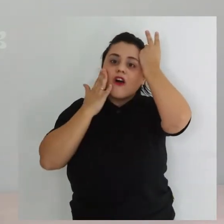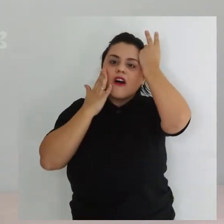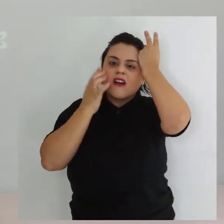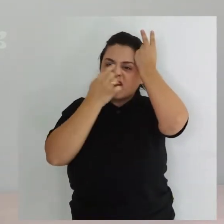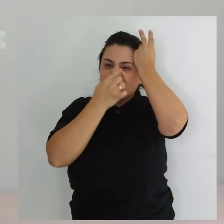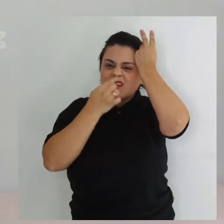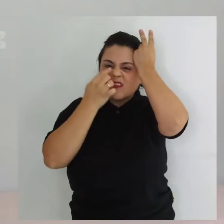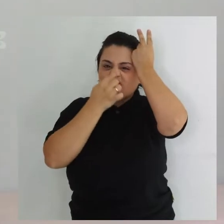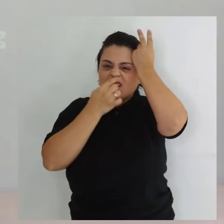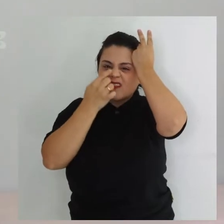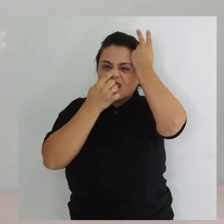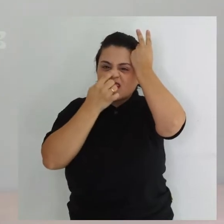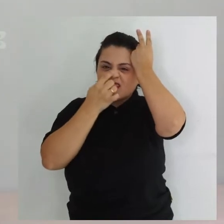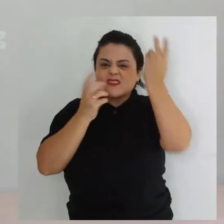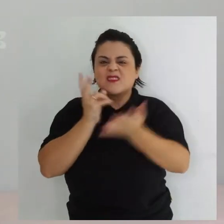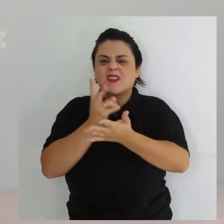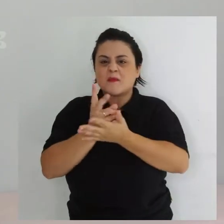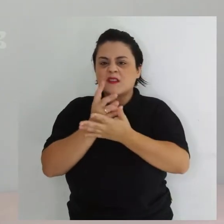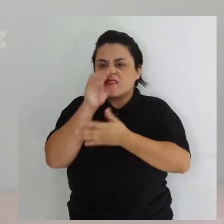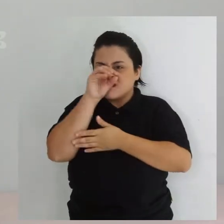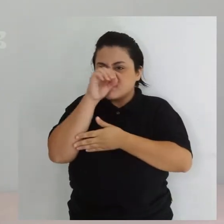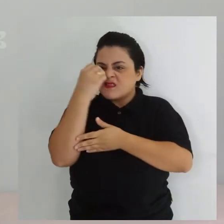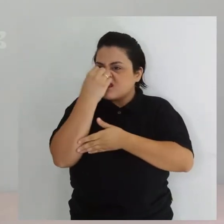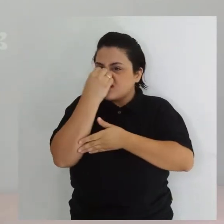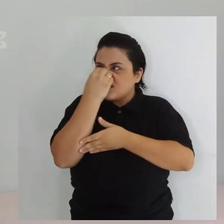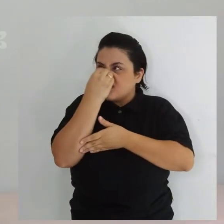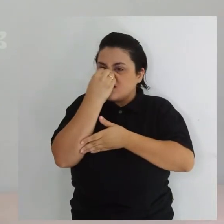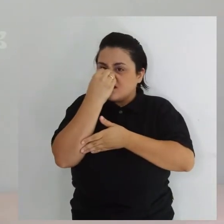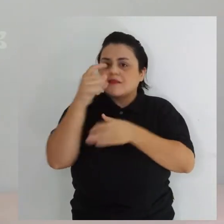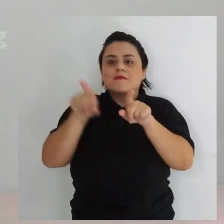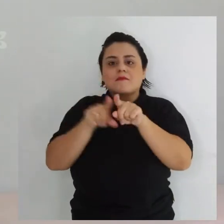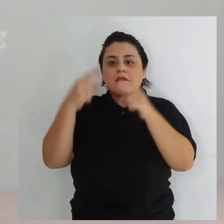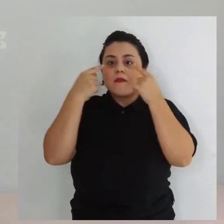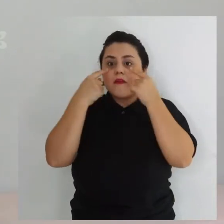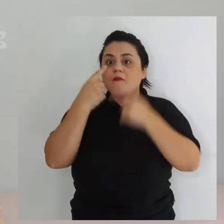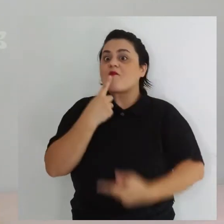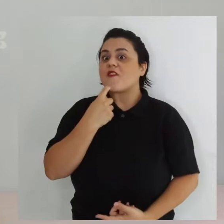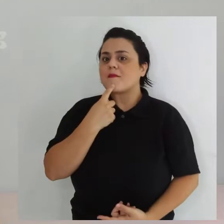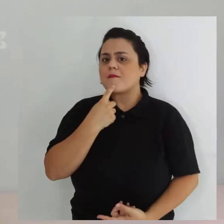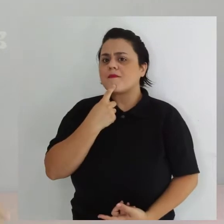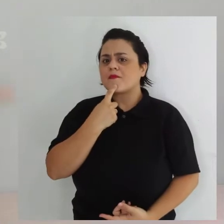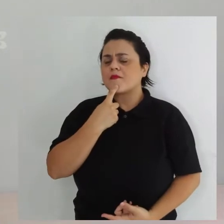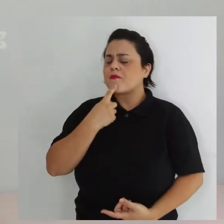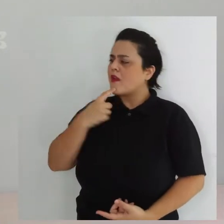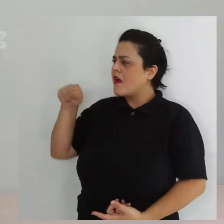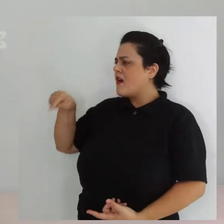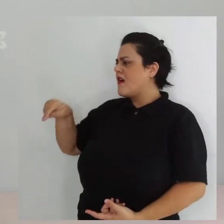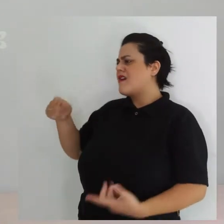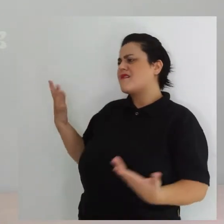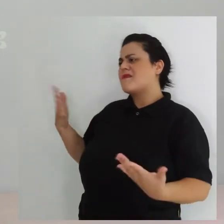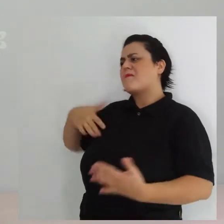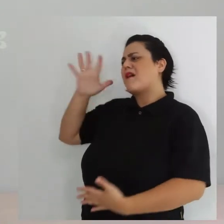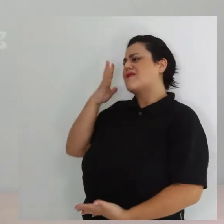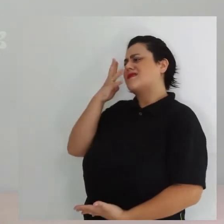Olhos vermelhos e focinho nervoso, sempre tremelicando. O coelho achava a menina a pessoa